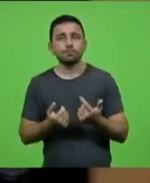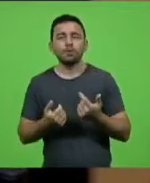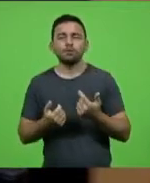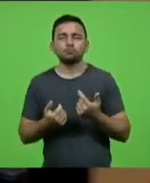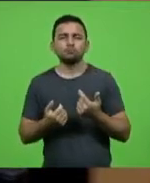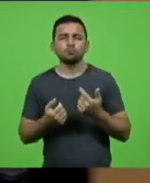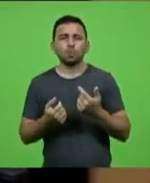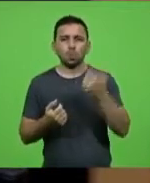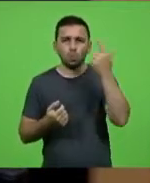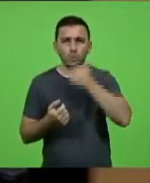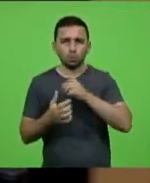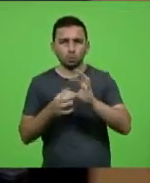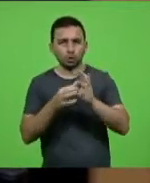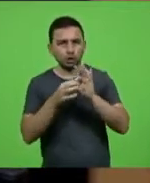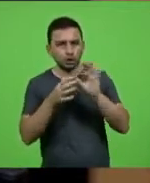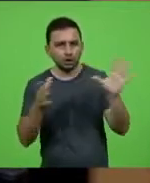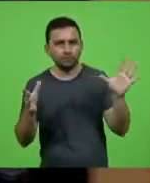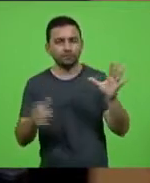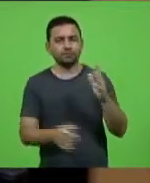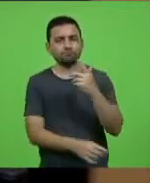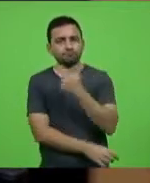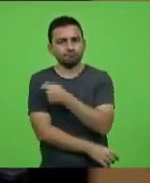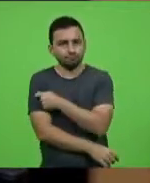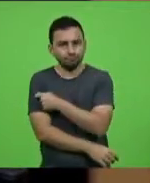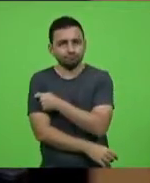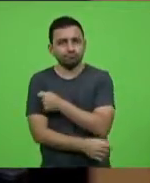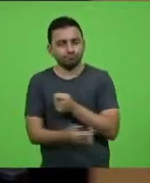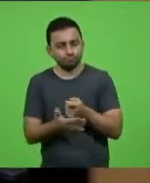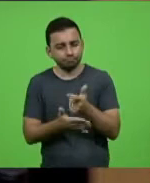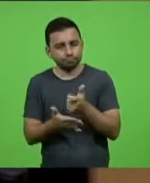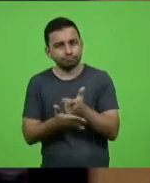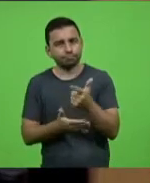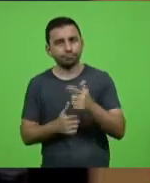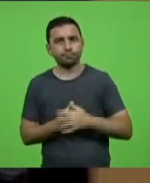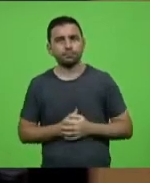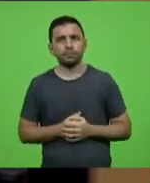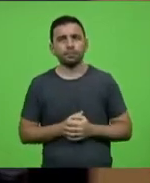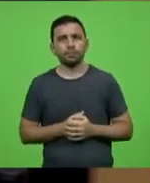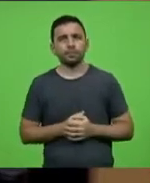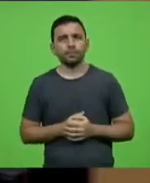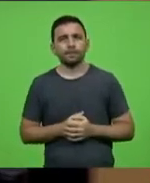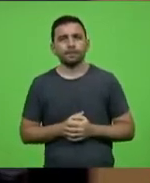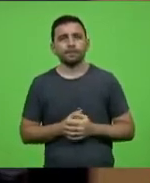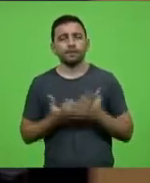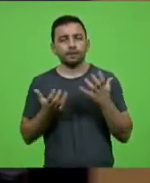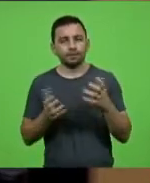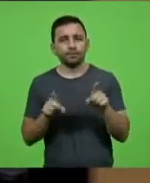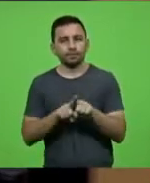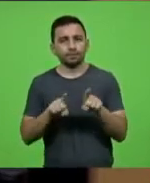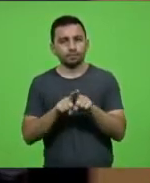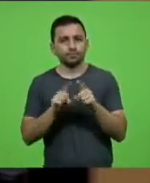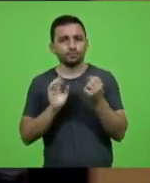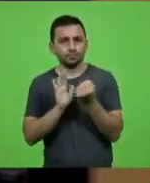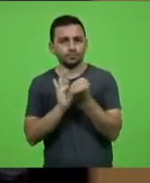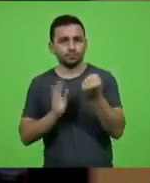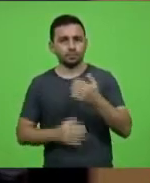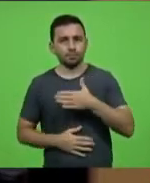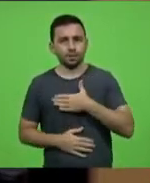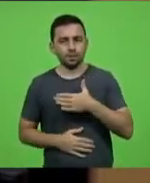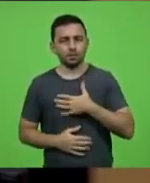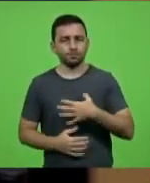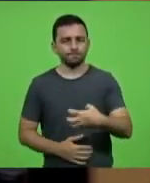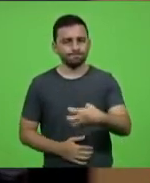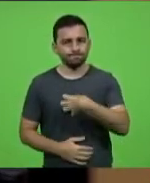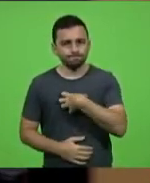autorizar a compra das vacinas, e quero deixar registrado aqui os meus sentimentos,